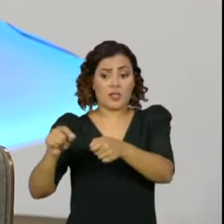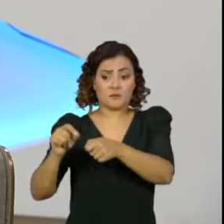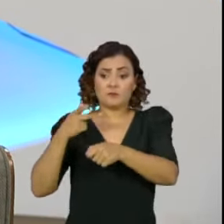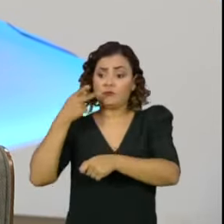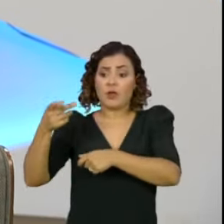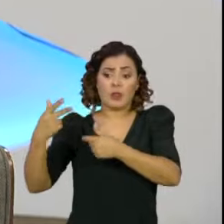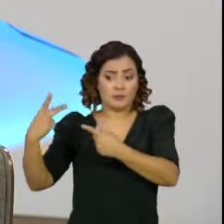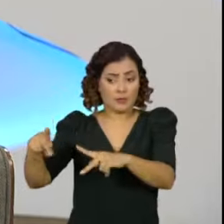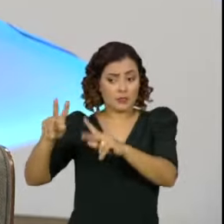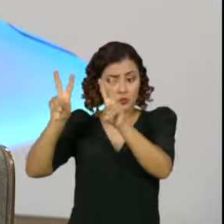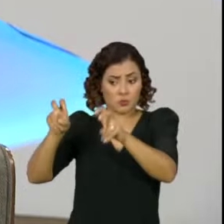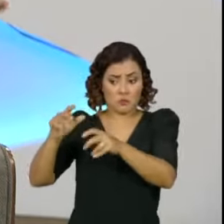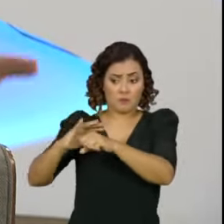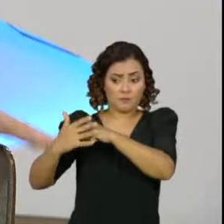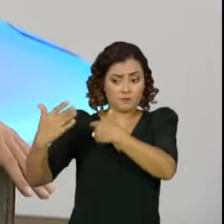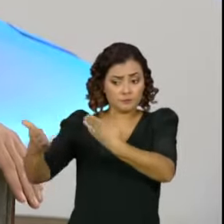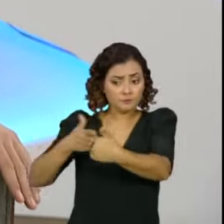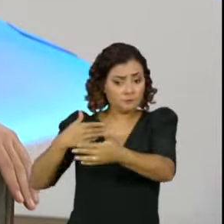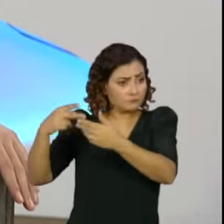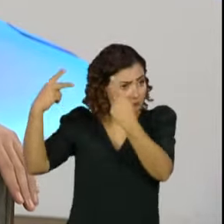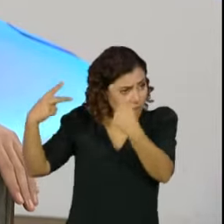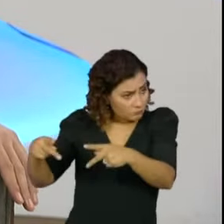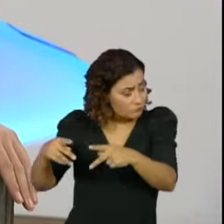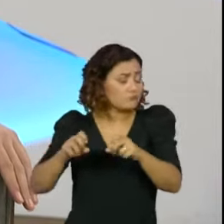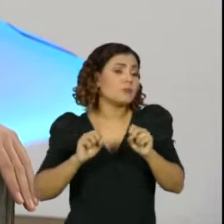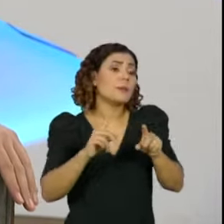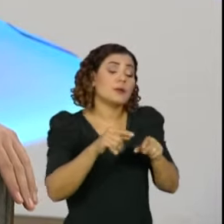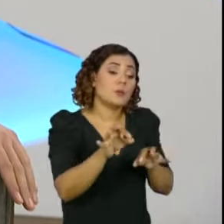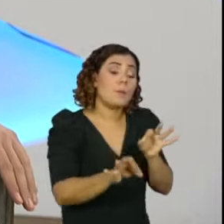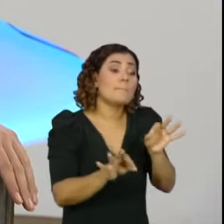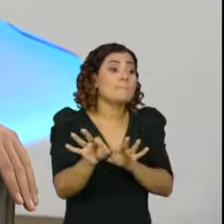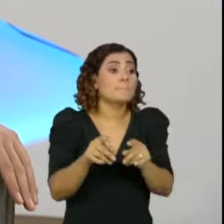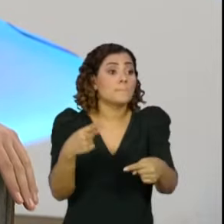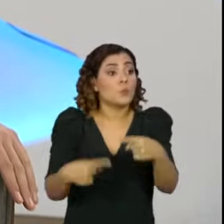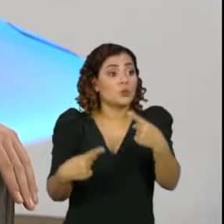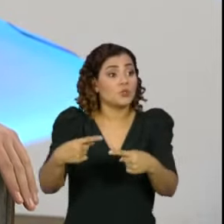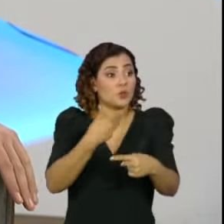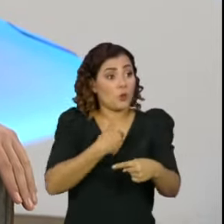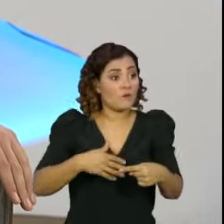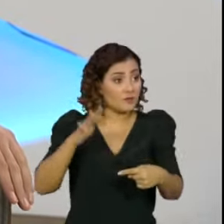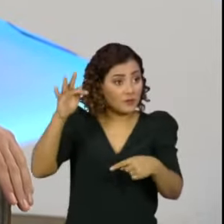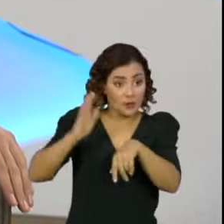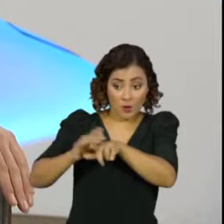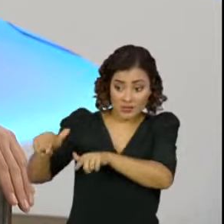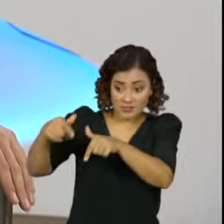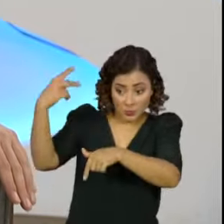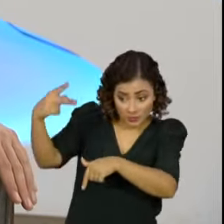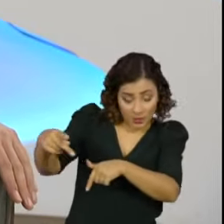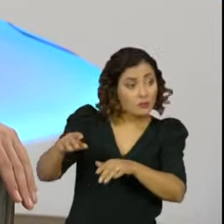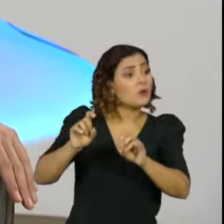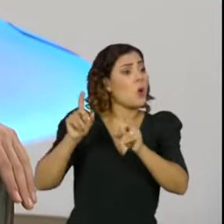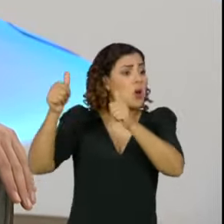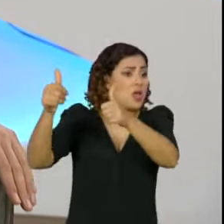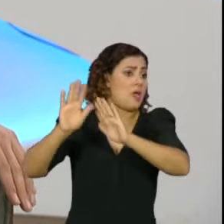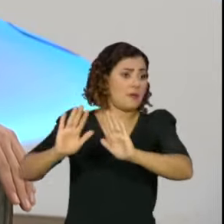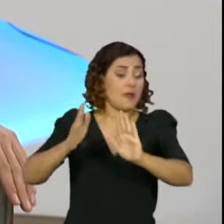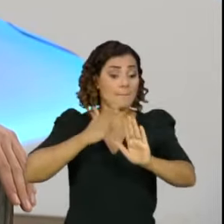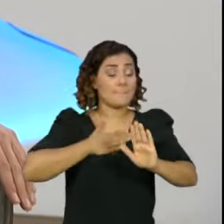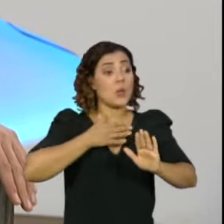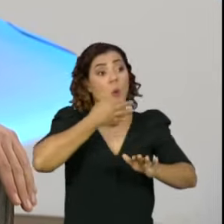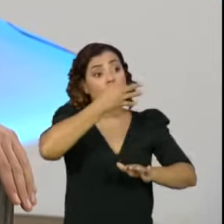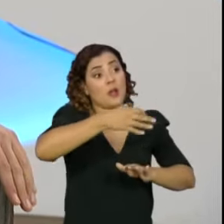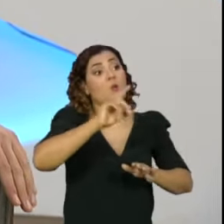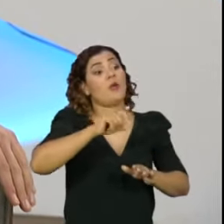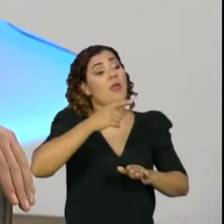fala em relação à pandemia e o que são as políticas efetivas do governo federal para enfrentamento à pandemia, cabe a mim descer aos